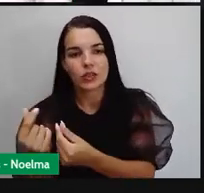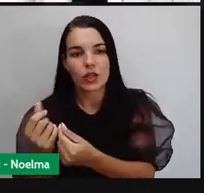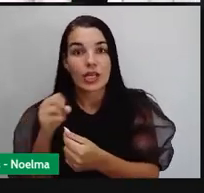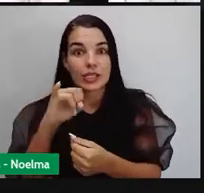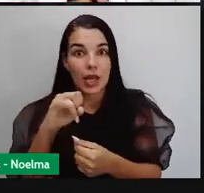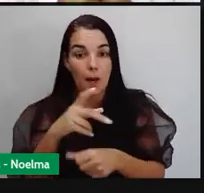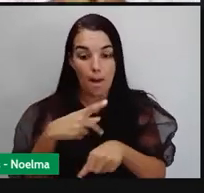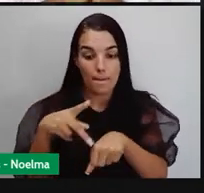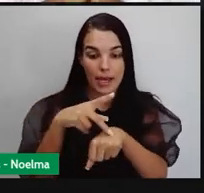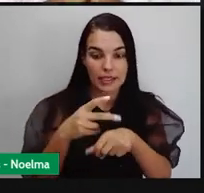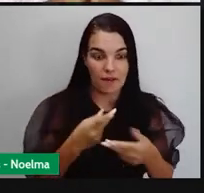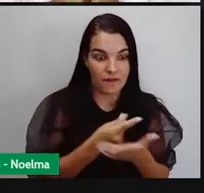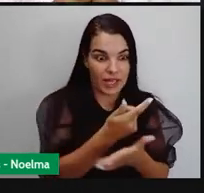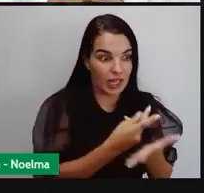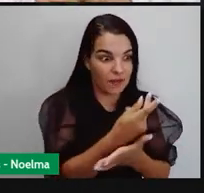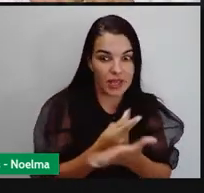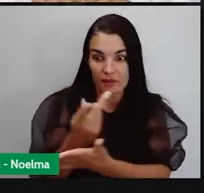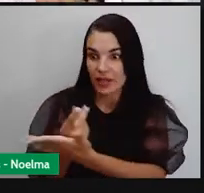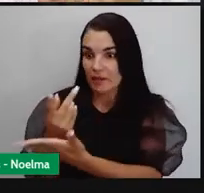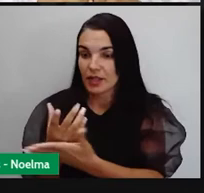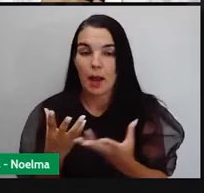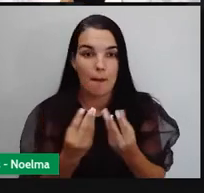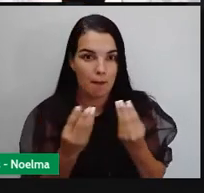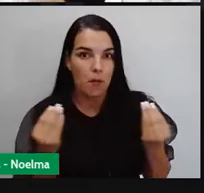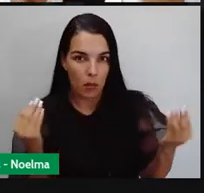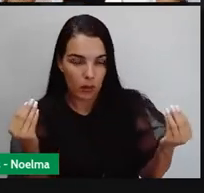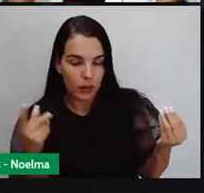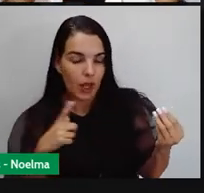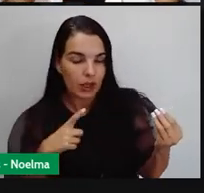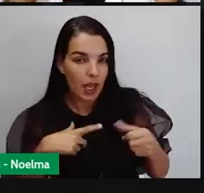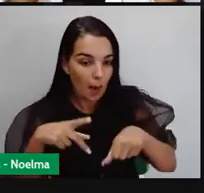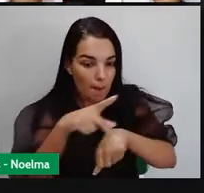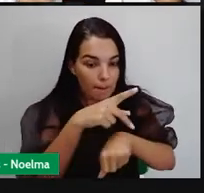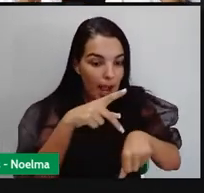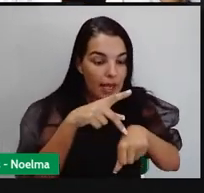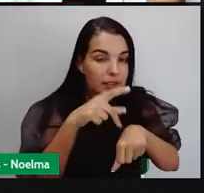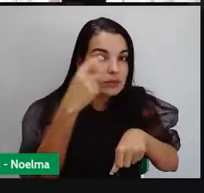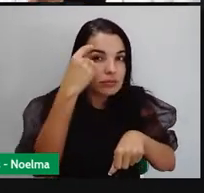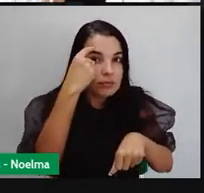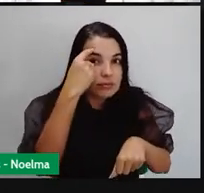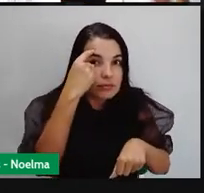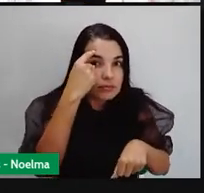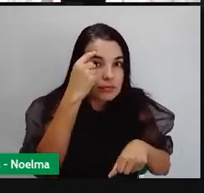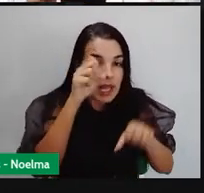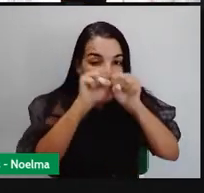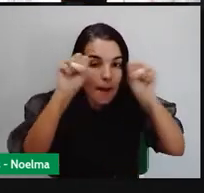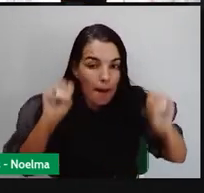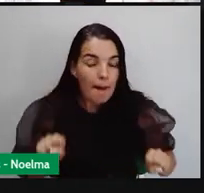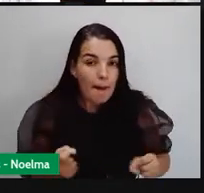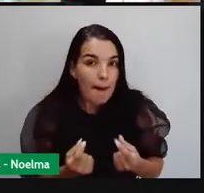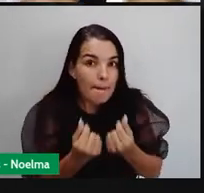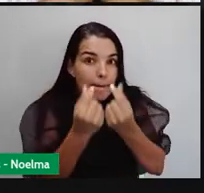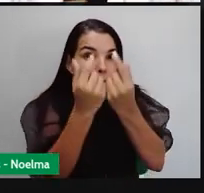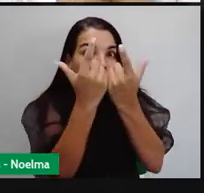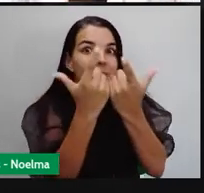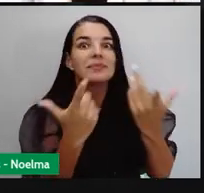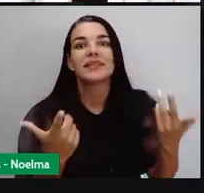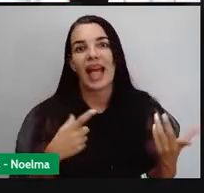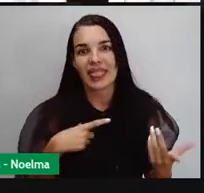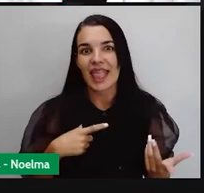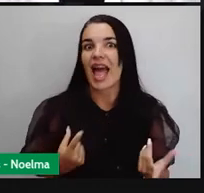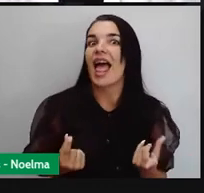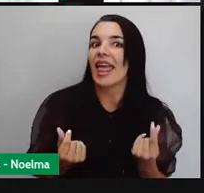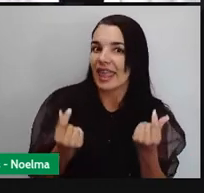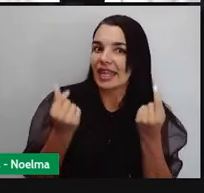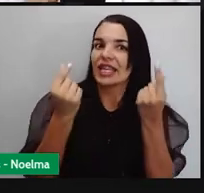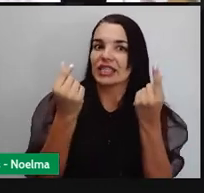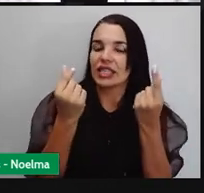muito, era um país que, na perspectiva mercantilista, era um país rico. Vender muito e